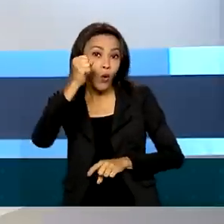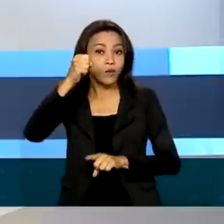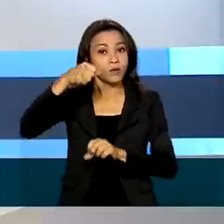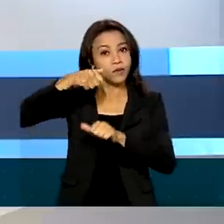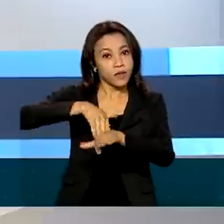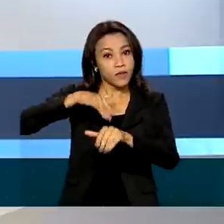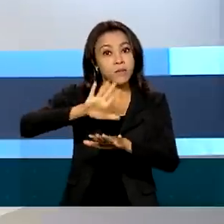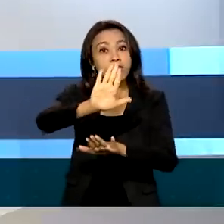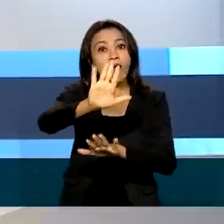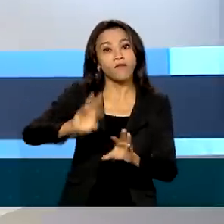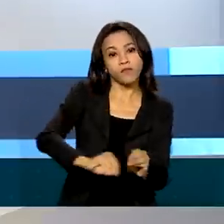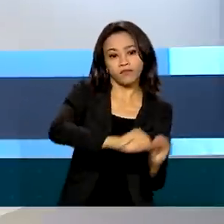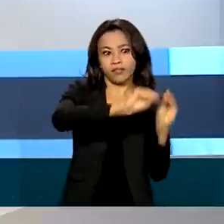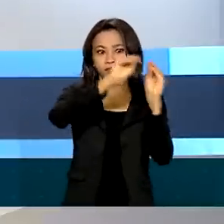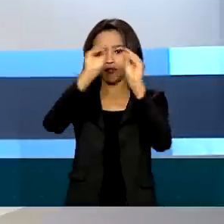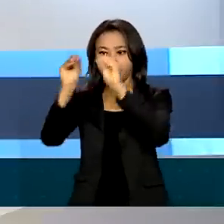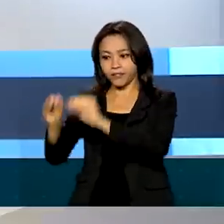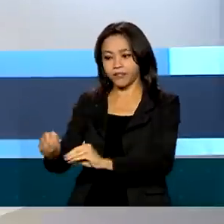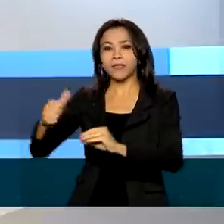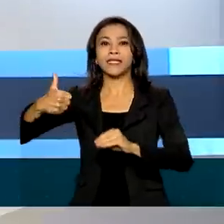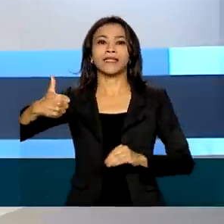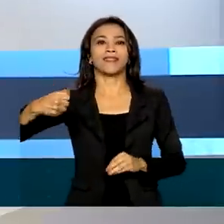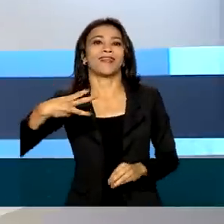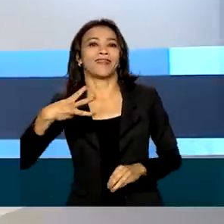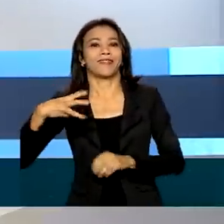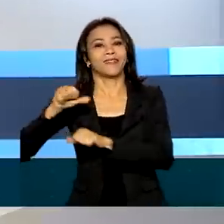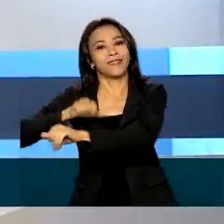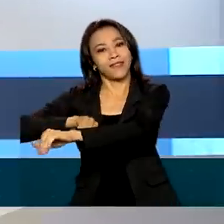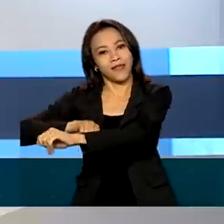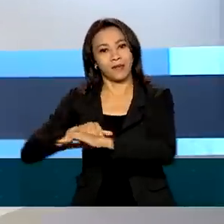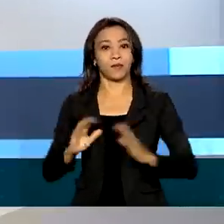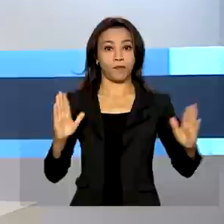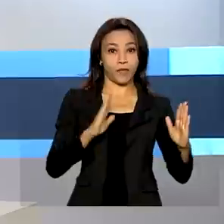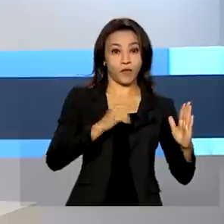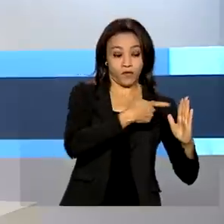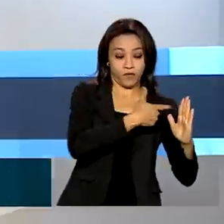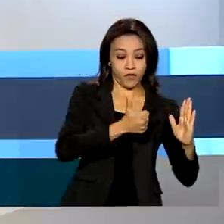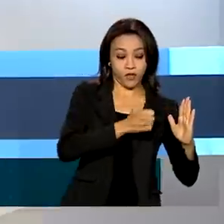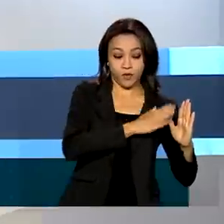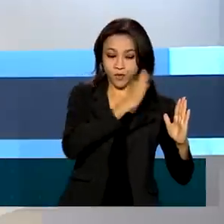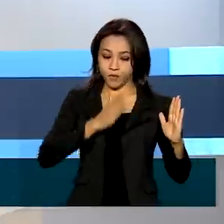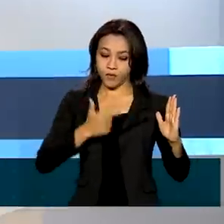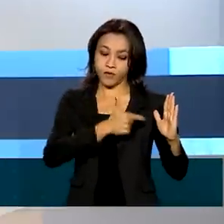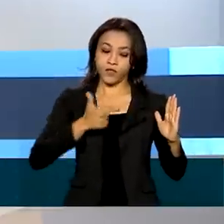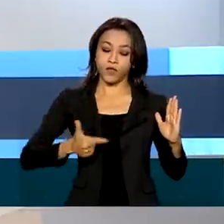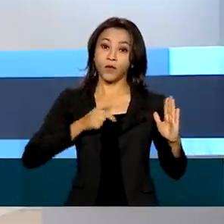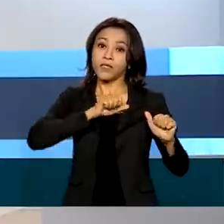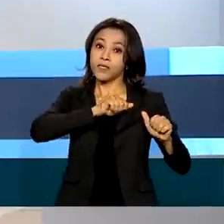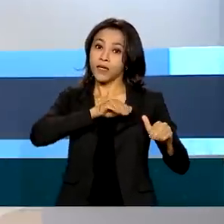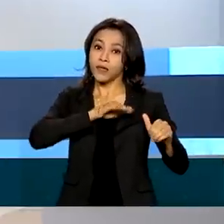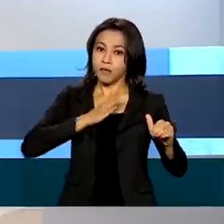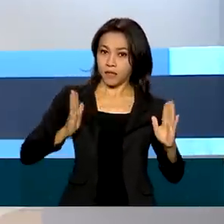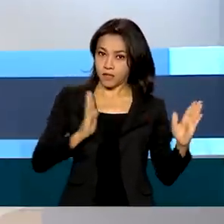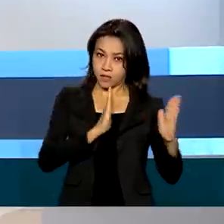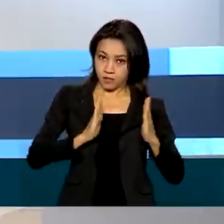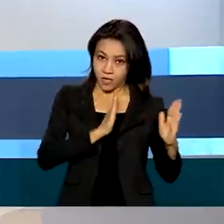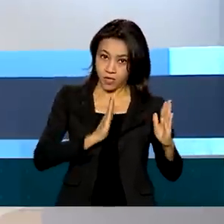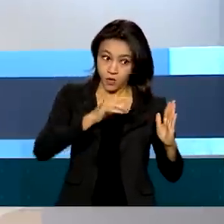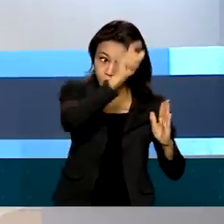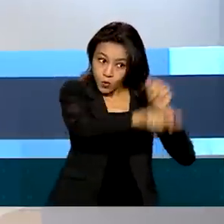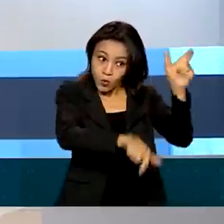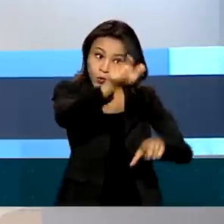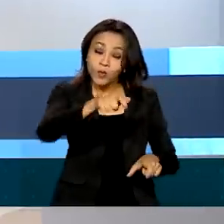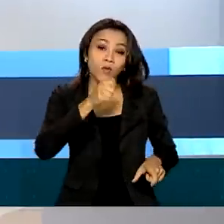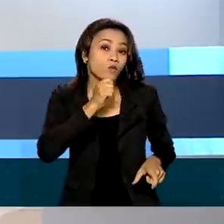prorrogado para o dia 13 de setembro. Entre os dias 21 e 22 de setembro, os estudantes que não